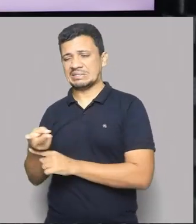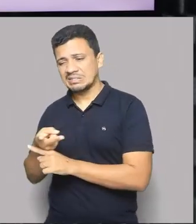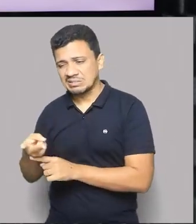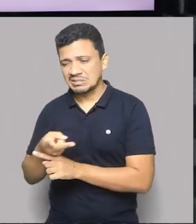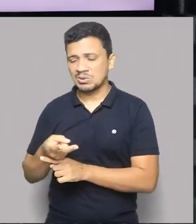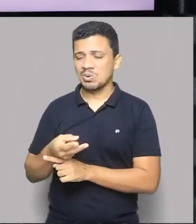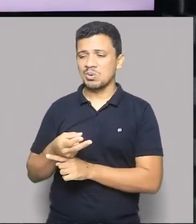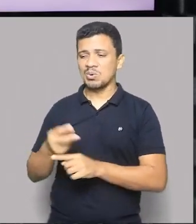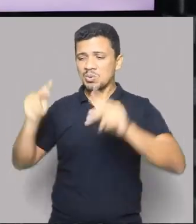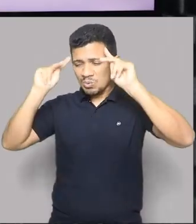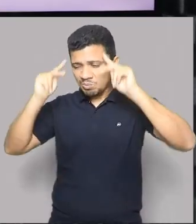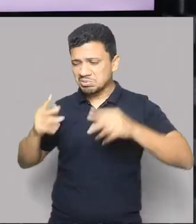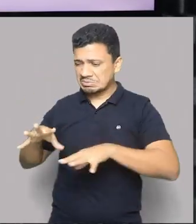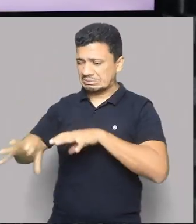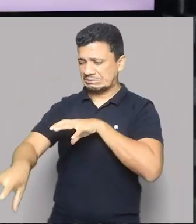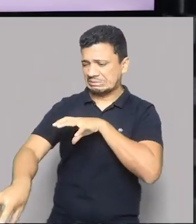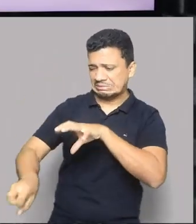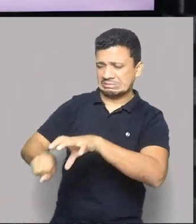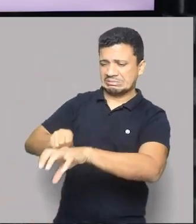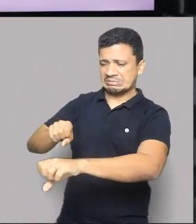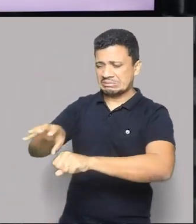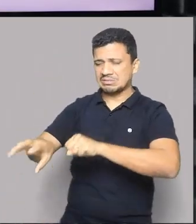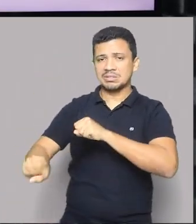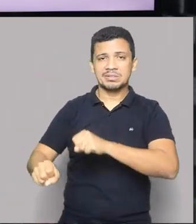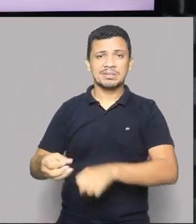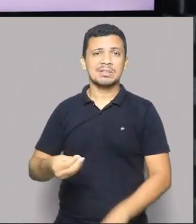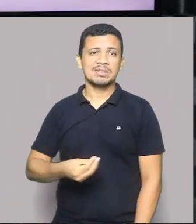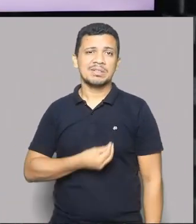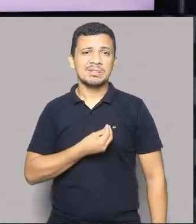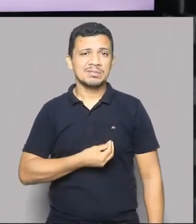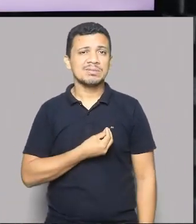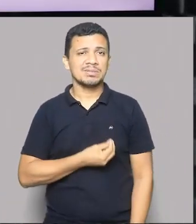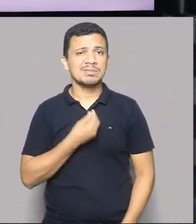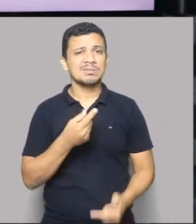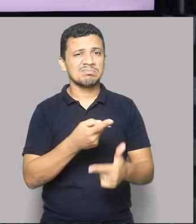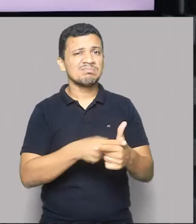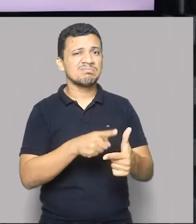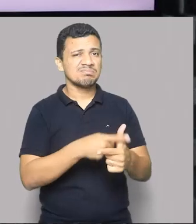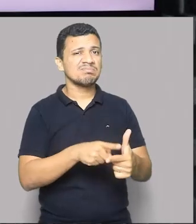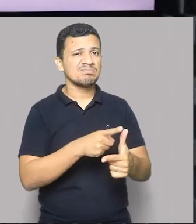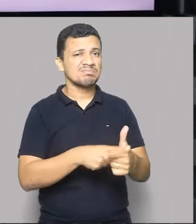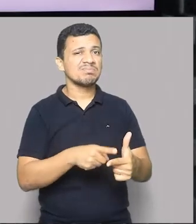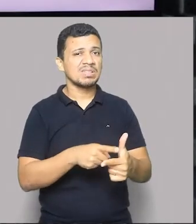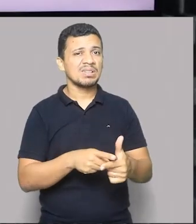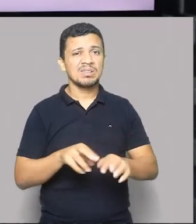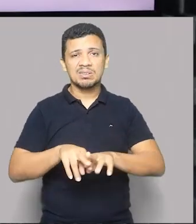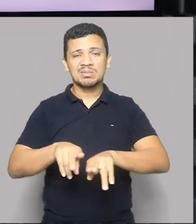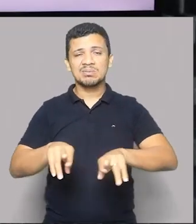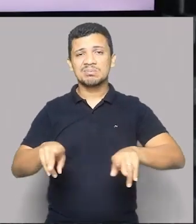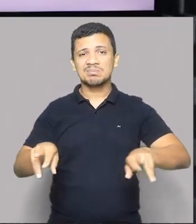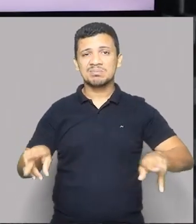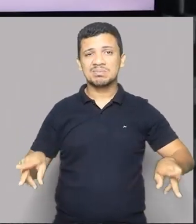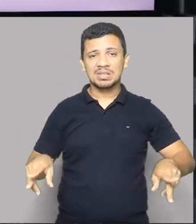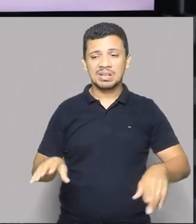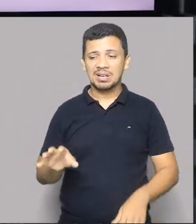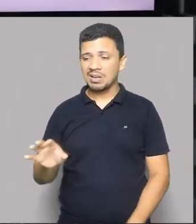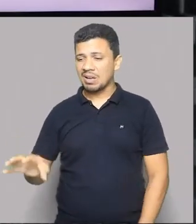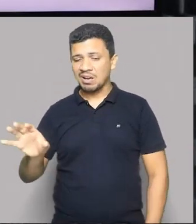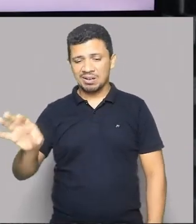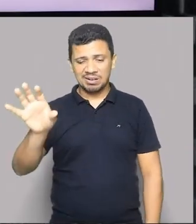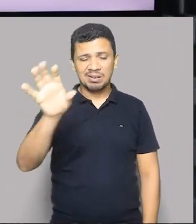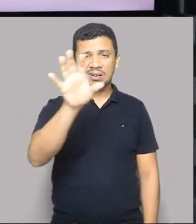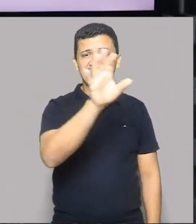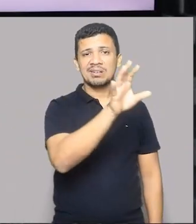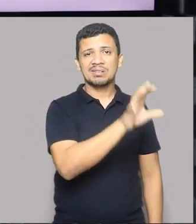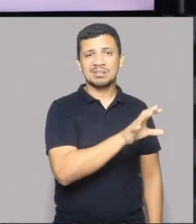homem na natureza, os efeitos, as reações, que são diversas. Cada área, cada